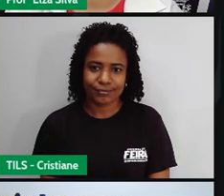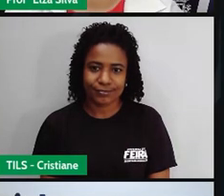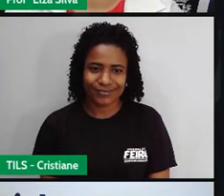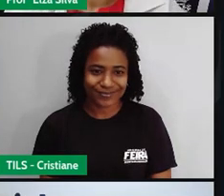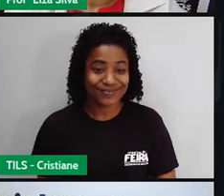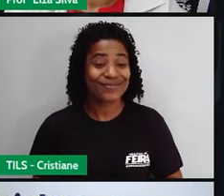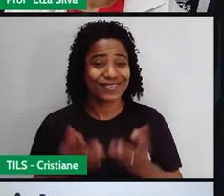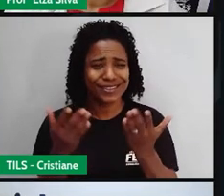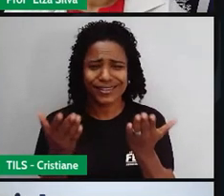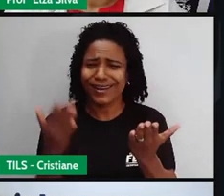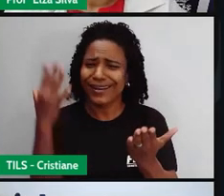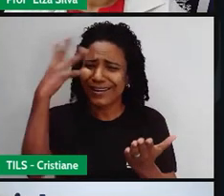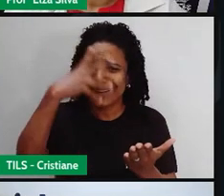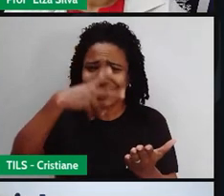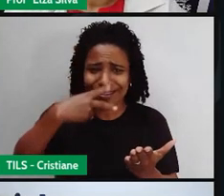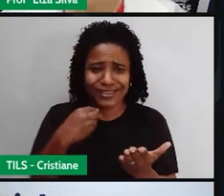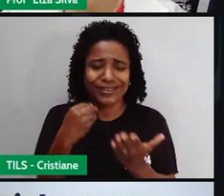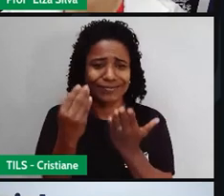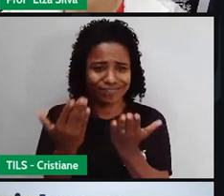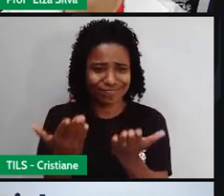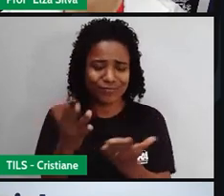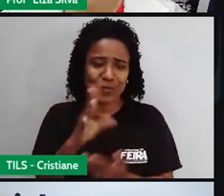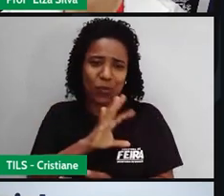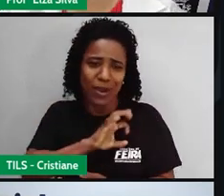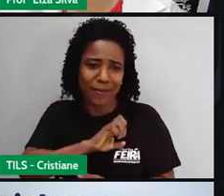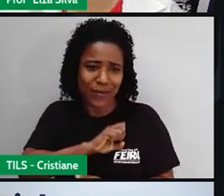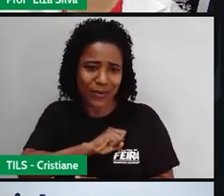Que linda história de amor, não é, gente?